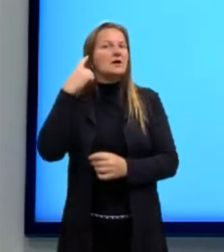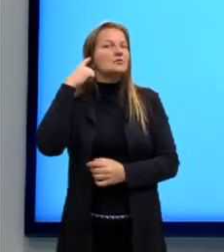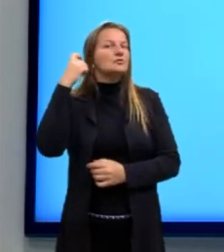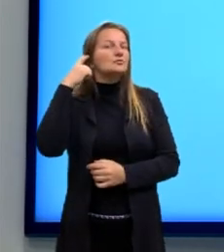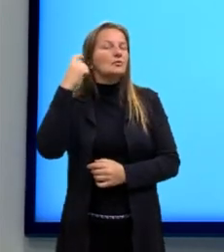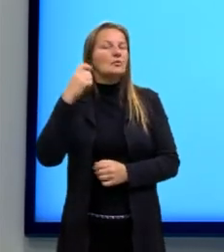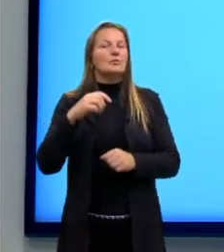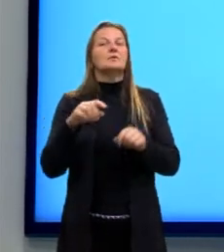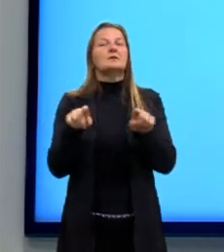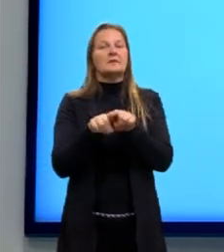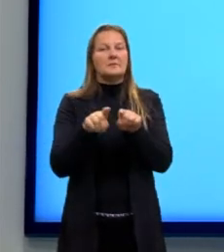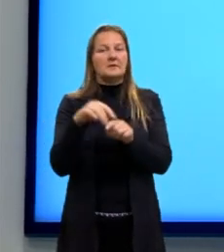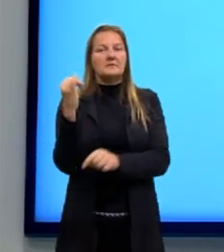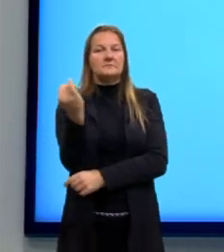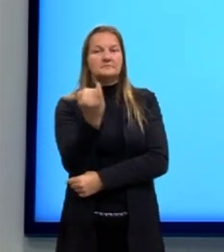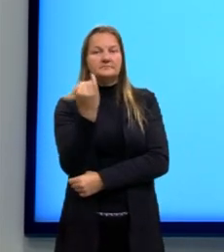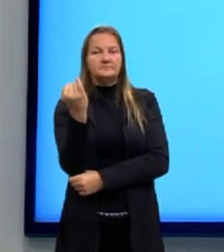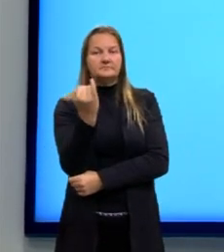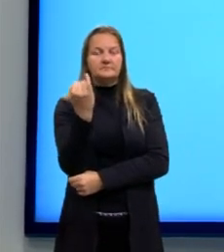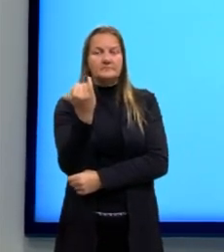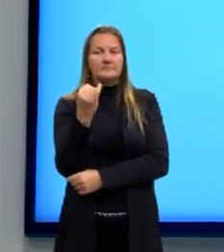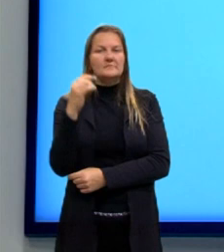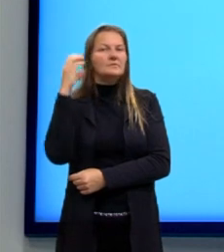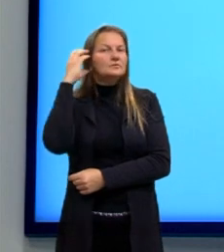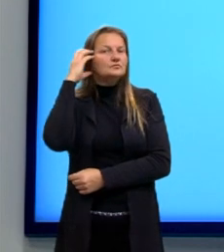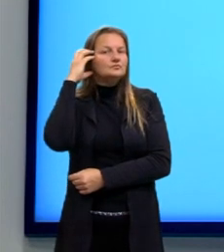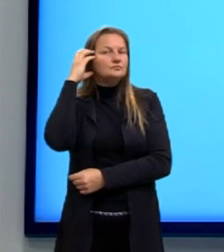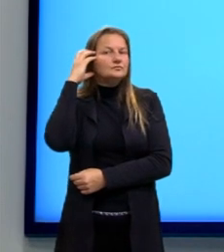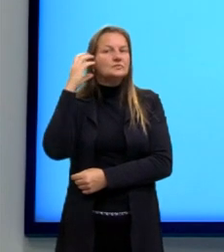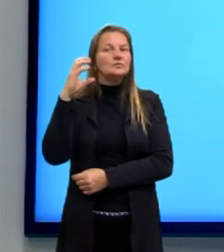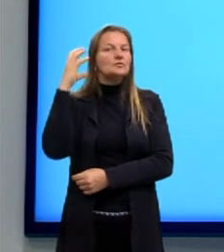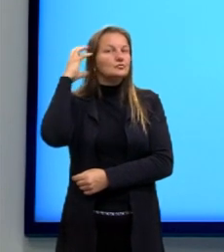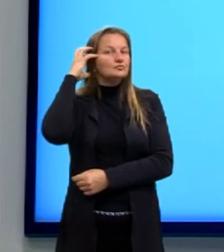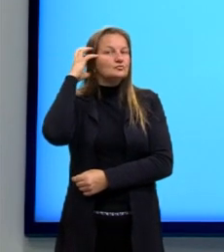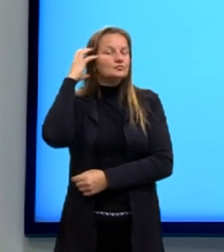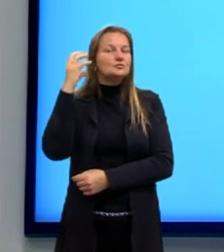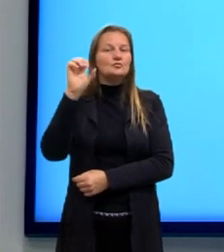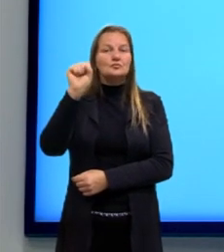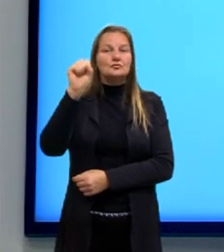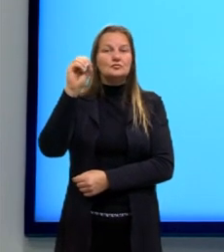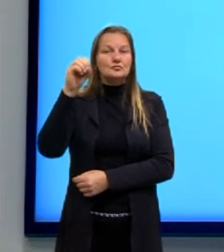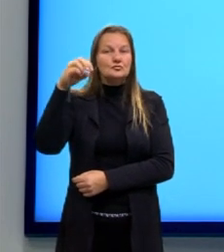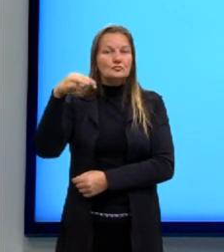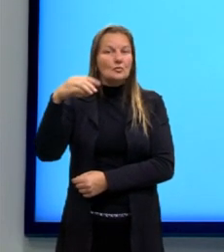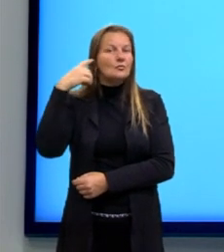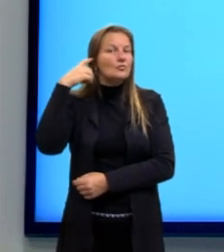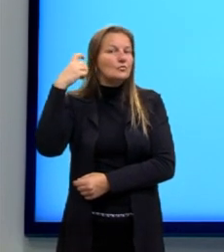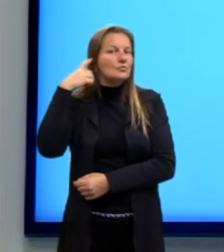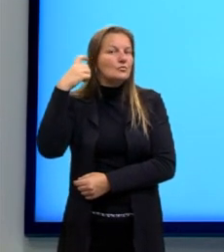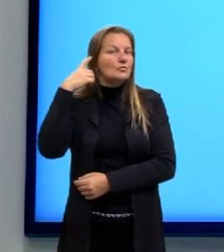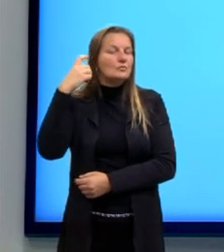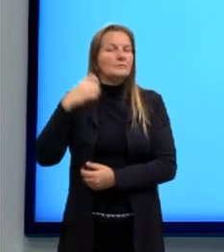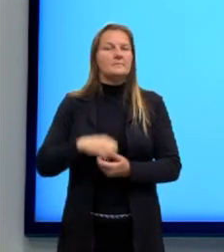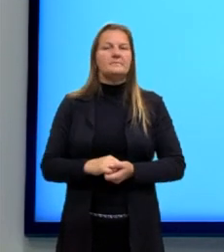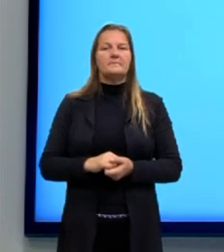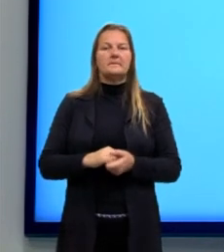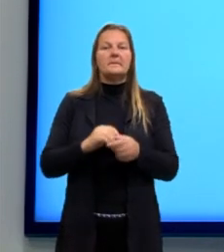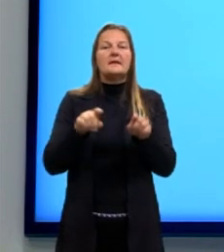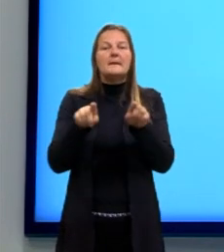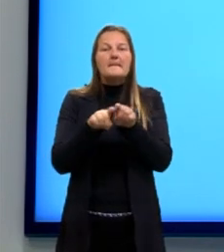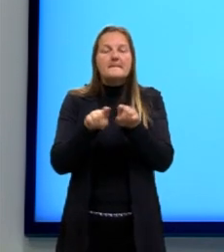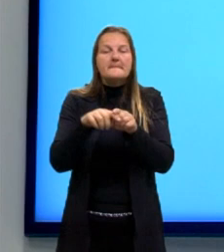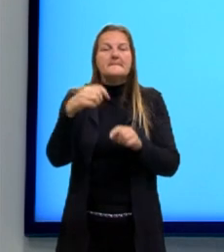que a gente deve considerar no som. Não somente essas vibrações iniciais, mas também é